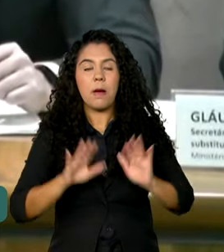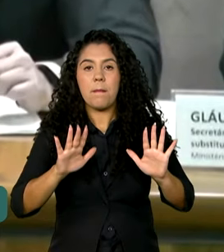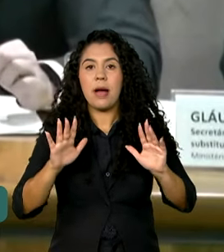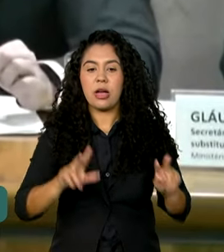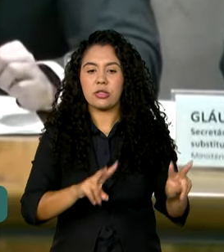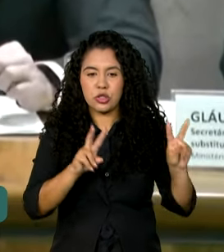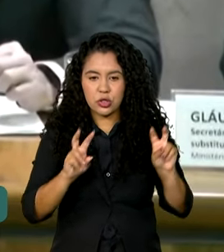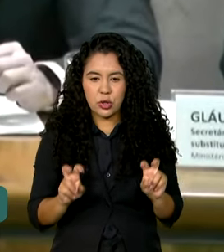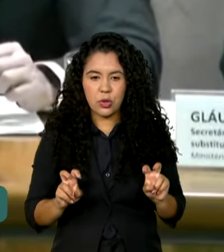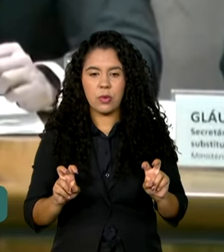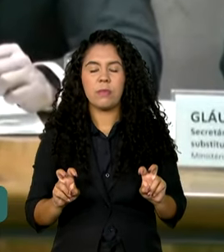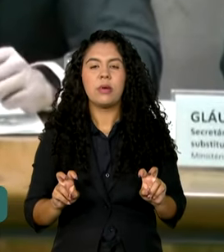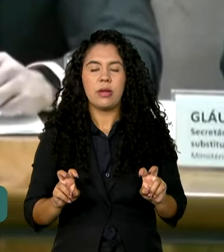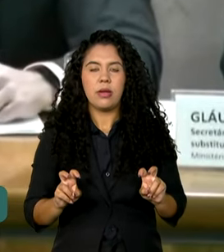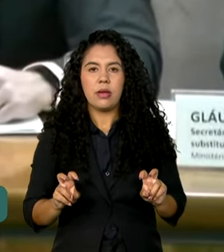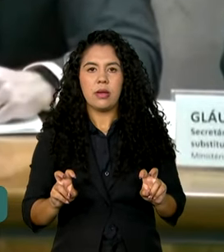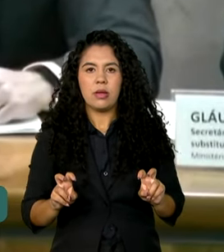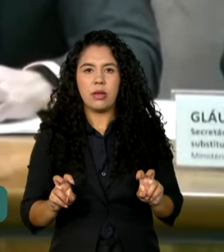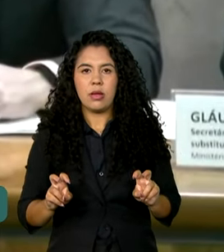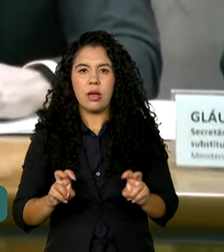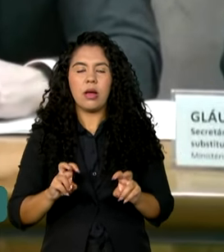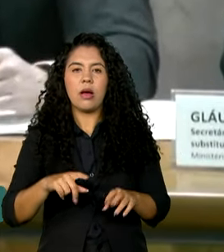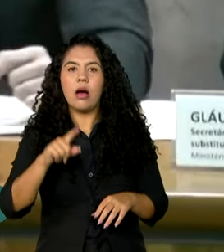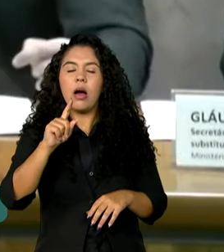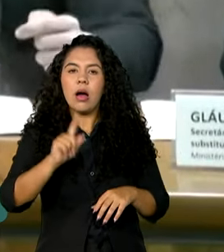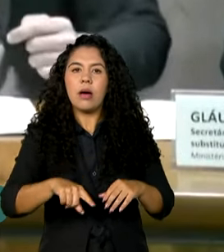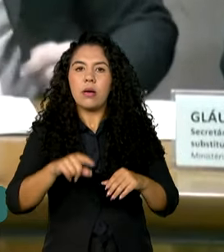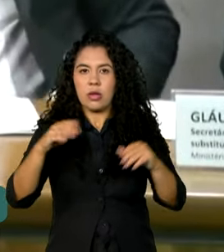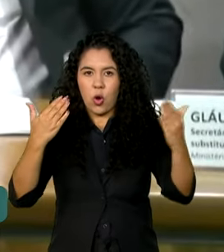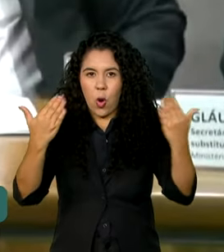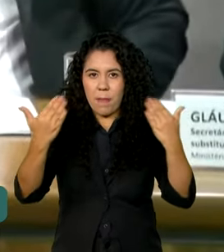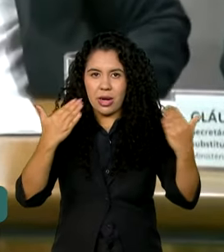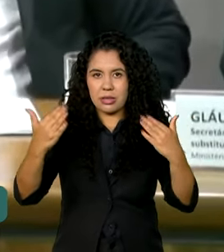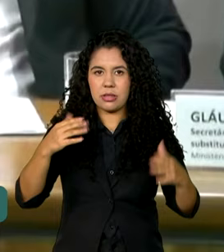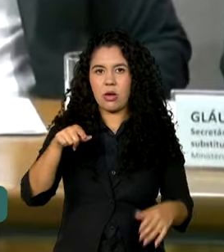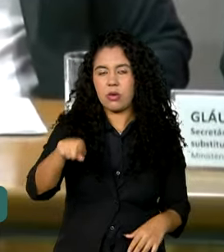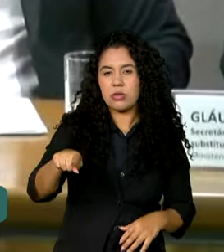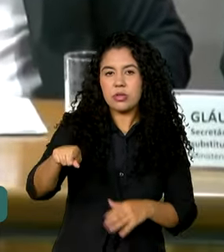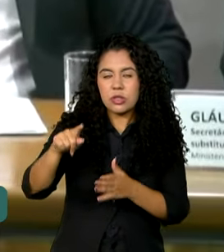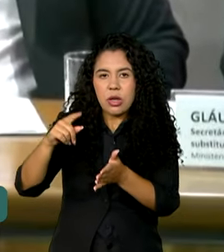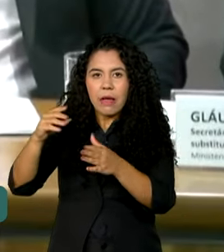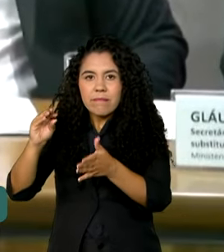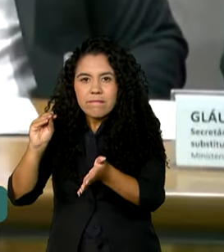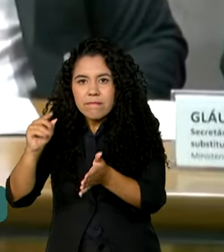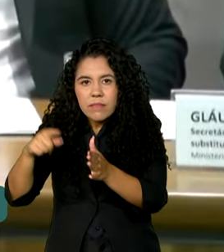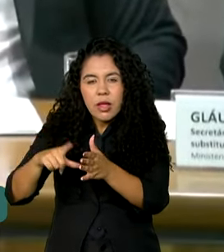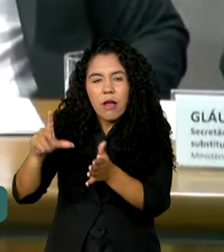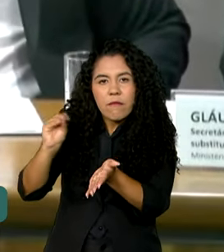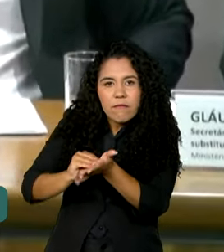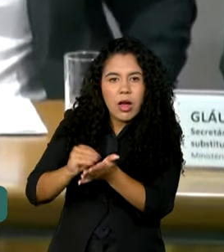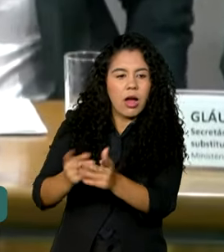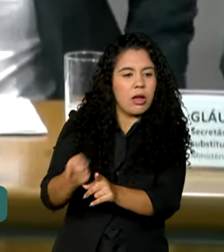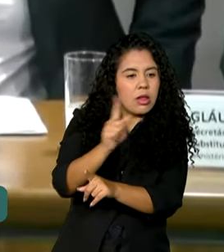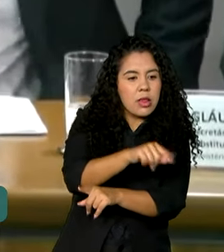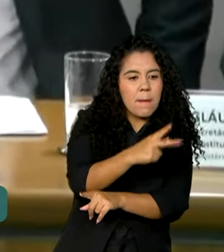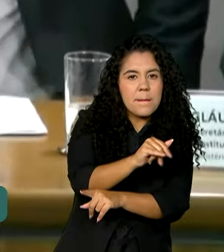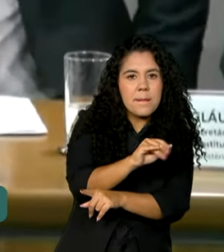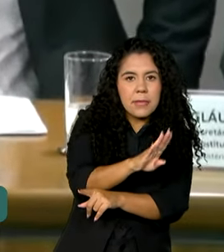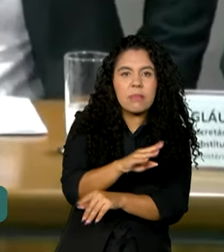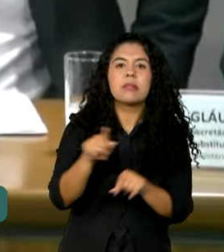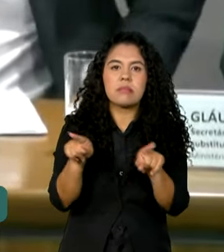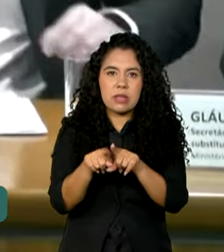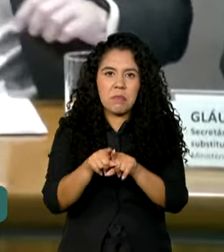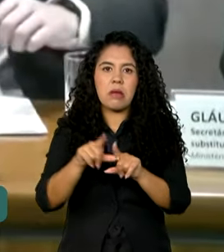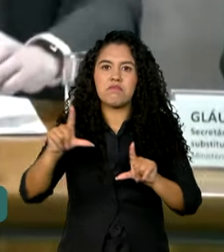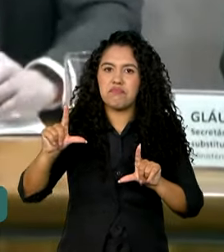relação do déficit em relação ao PIB também é bem inferior ao que a gente observou nos ciclos anteriores.